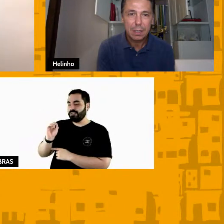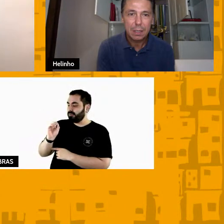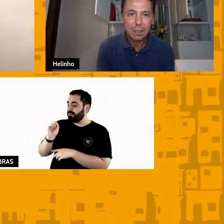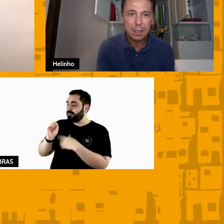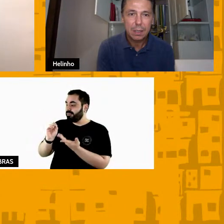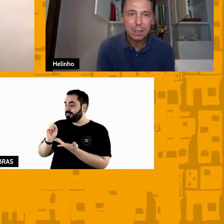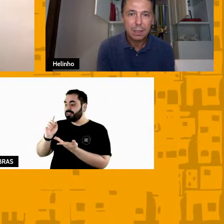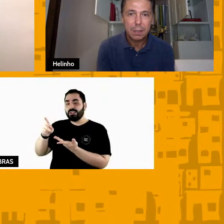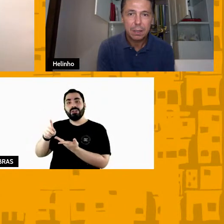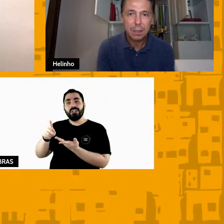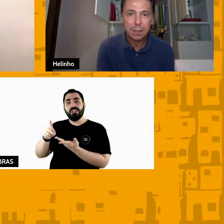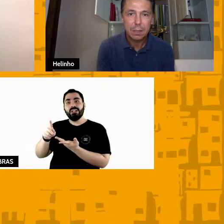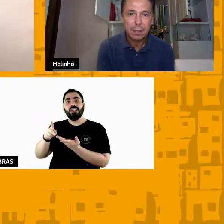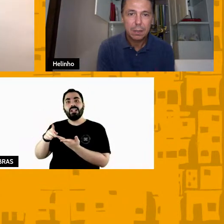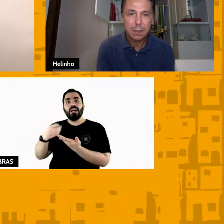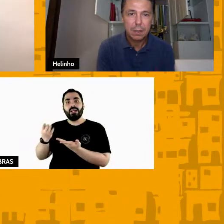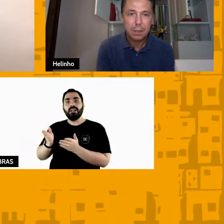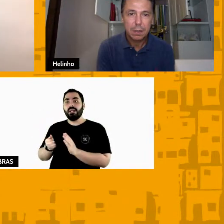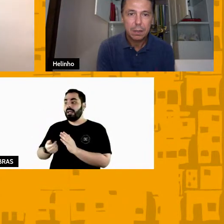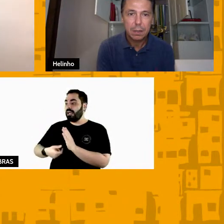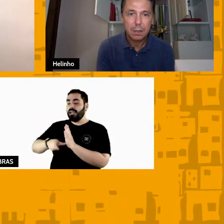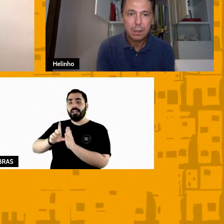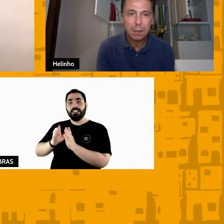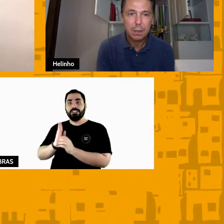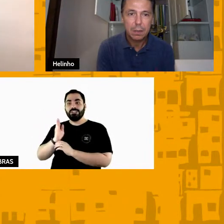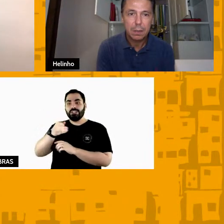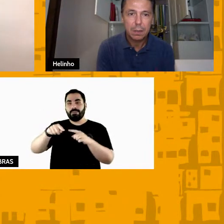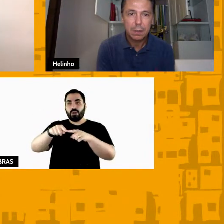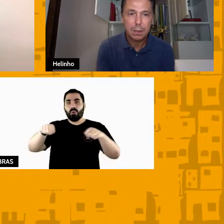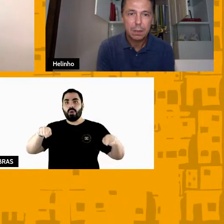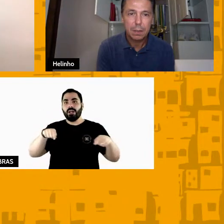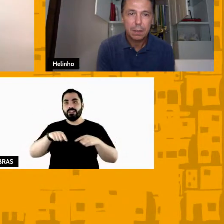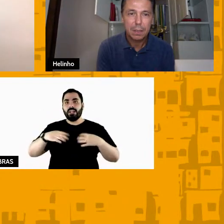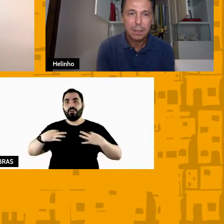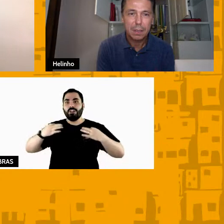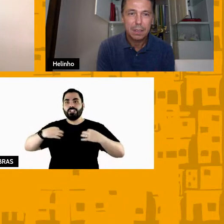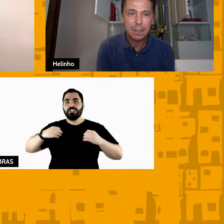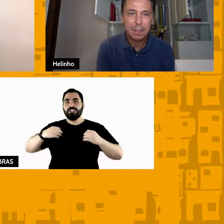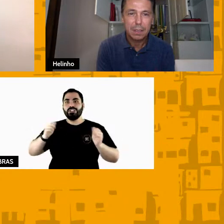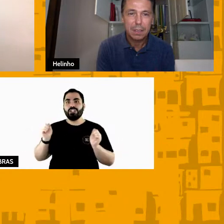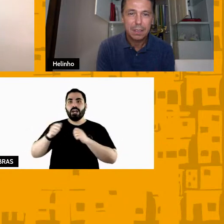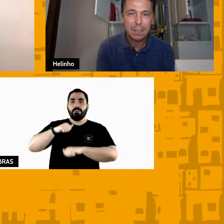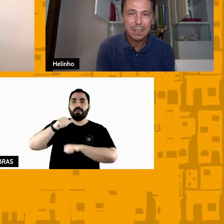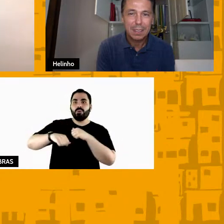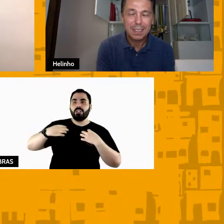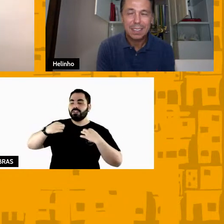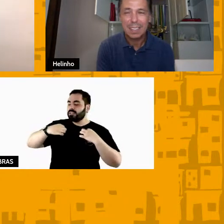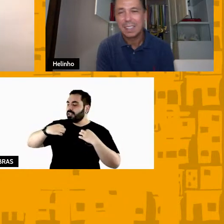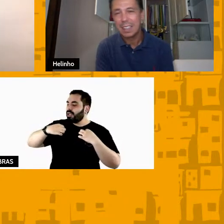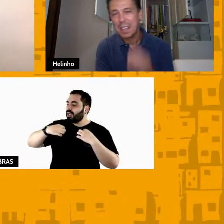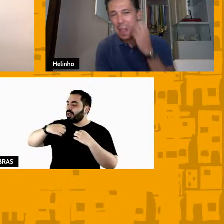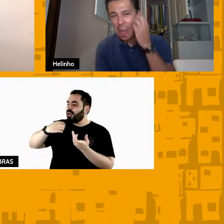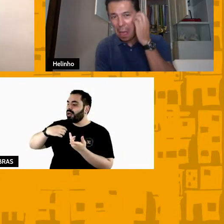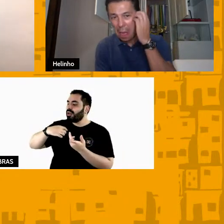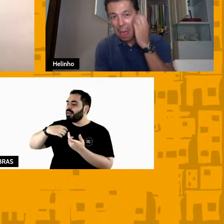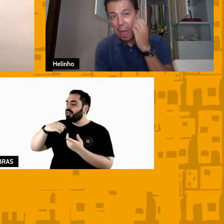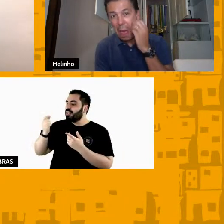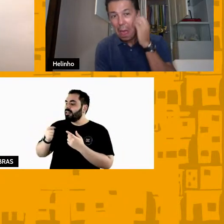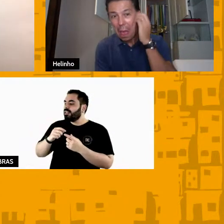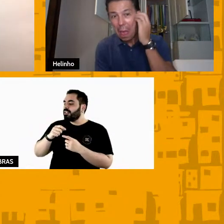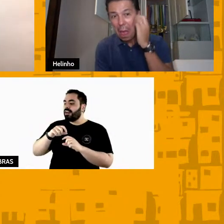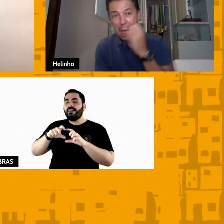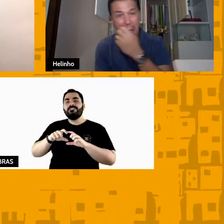entrar para a quadra antes de entrar para o jogo qual que a última frase do time de quem que é essa frase é de algum atleta é